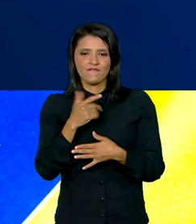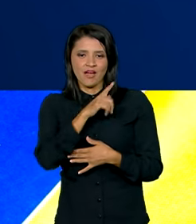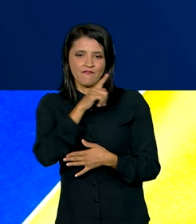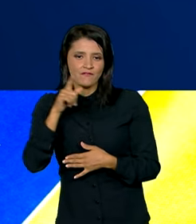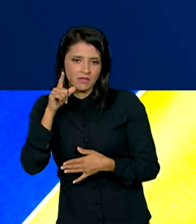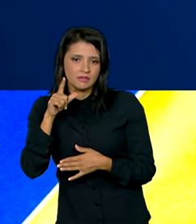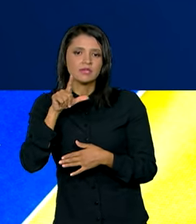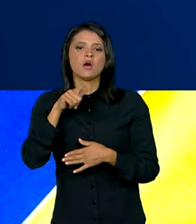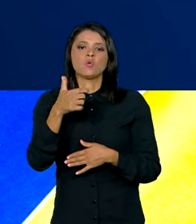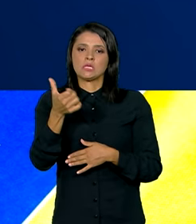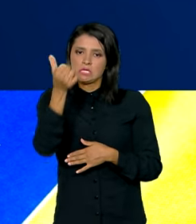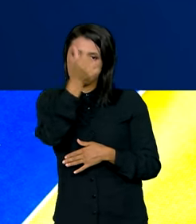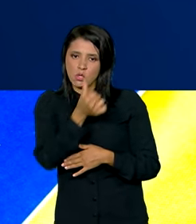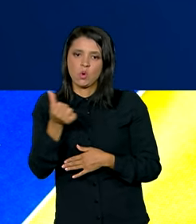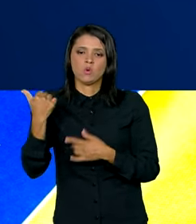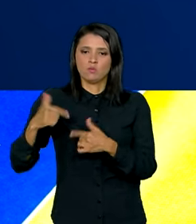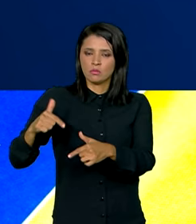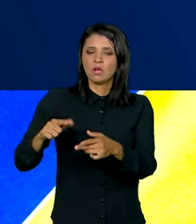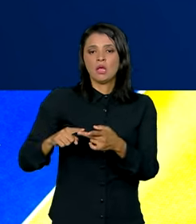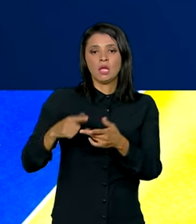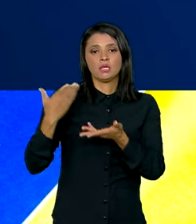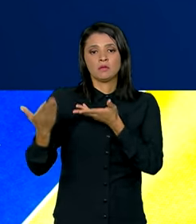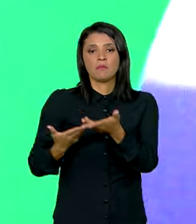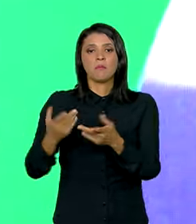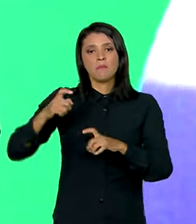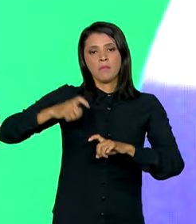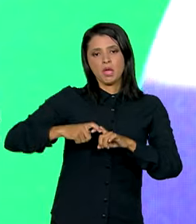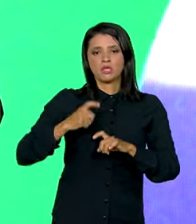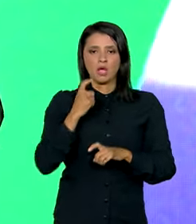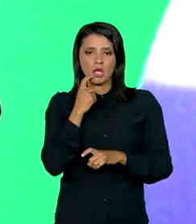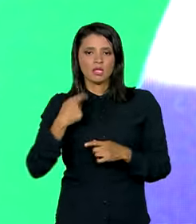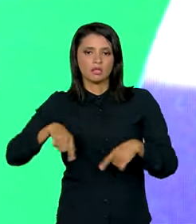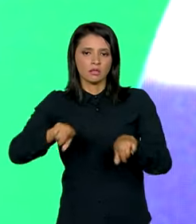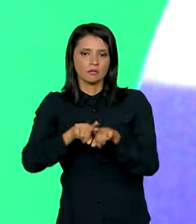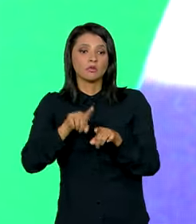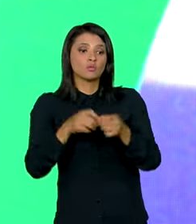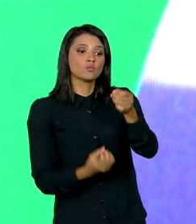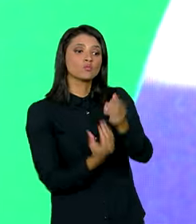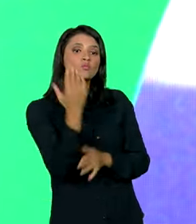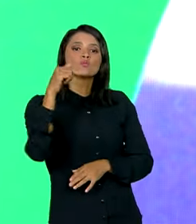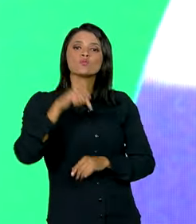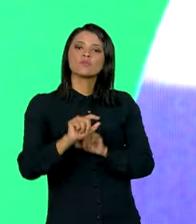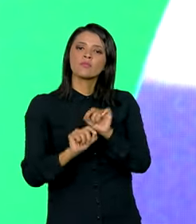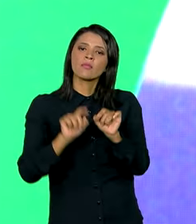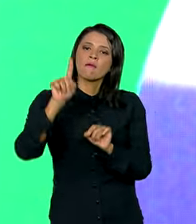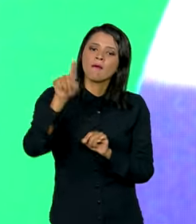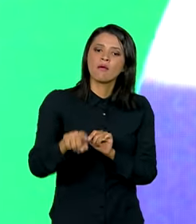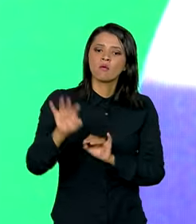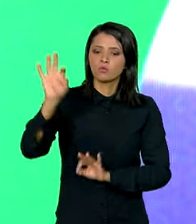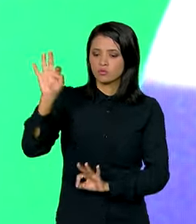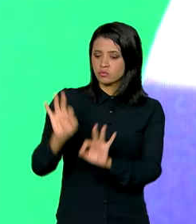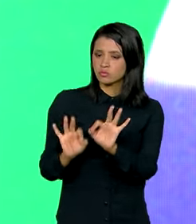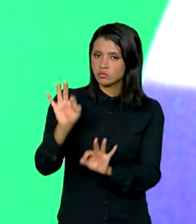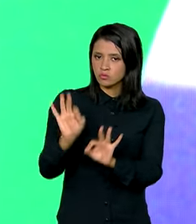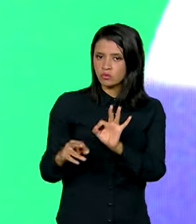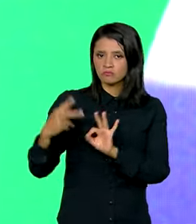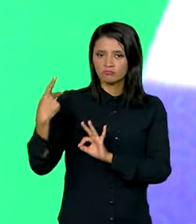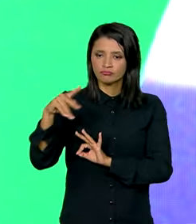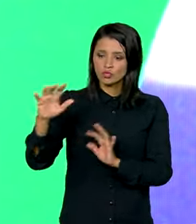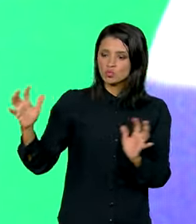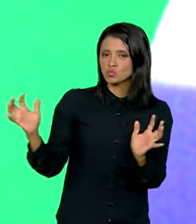trabalhada e serviços médicos e odontológicos. O que nasce aqui é uma organização de uma